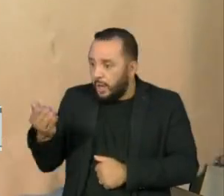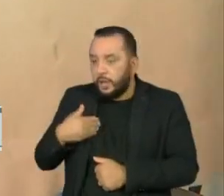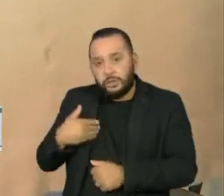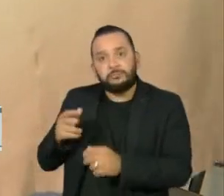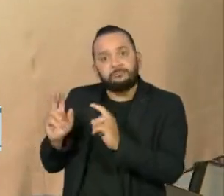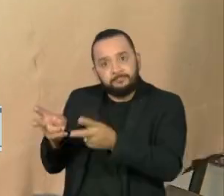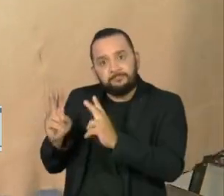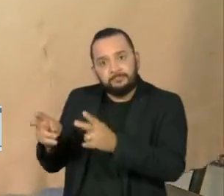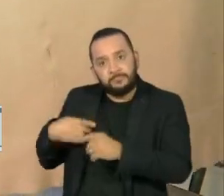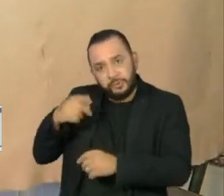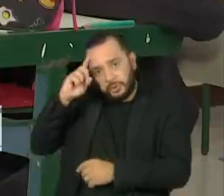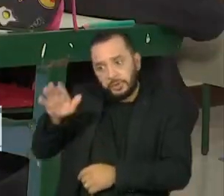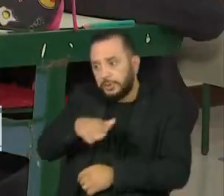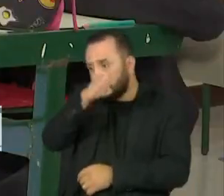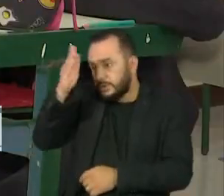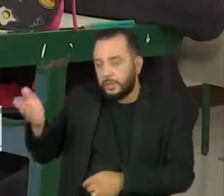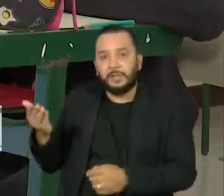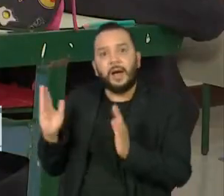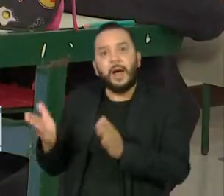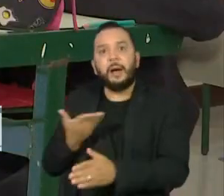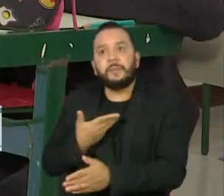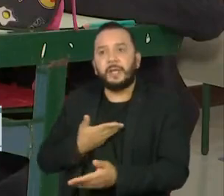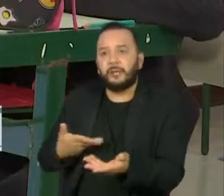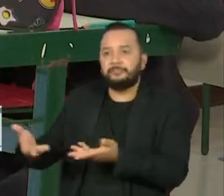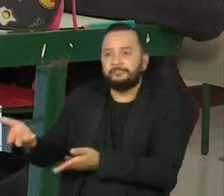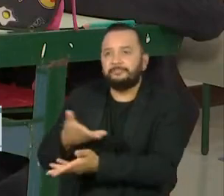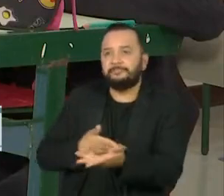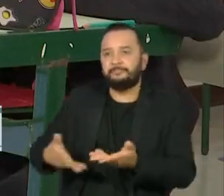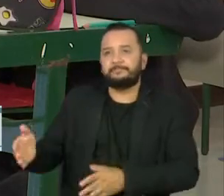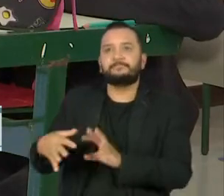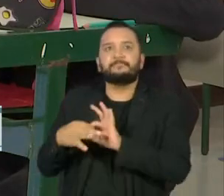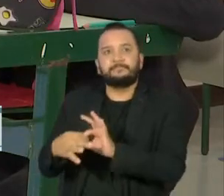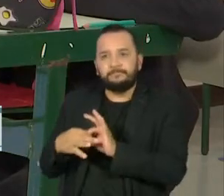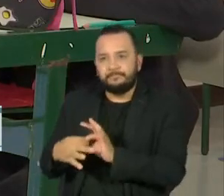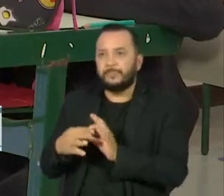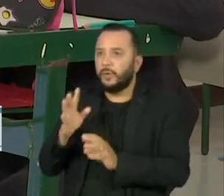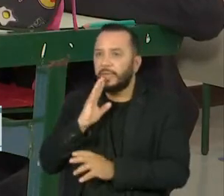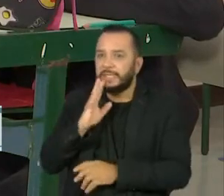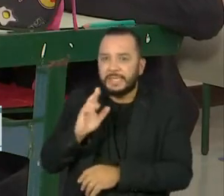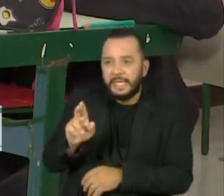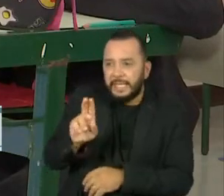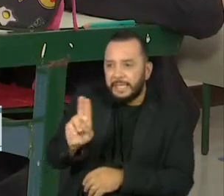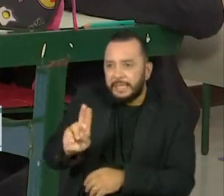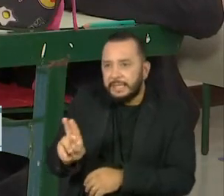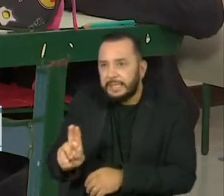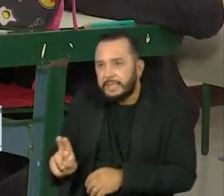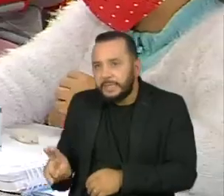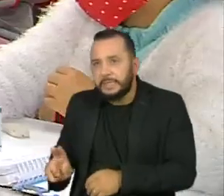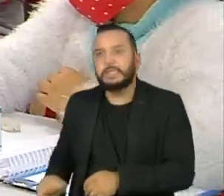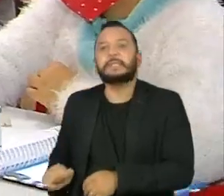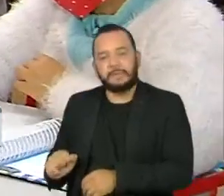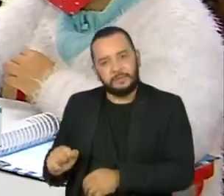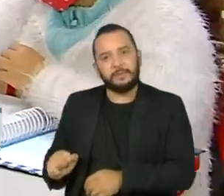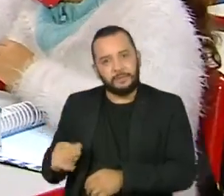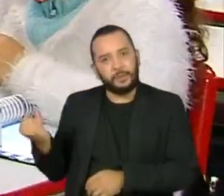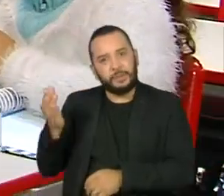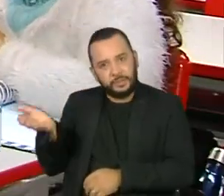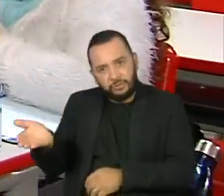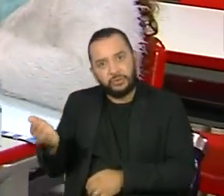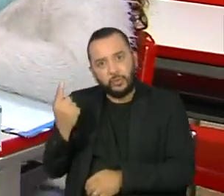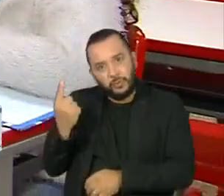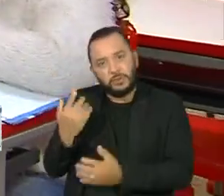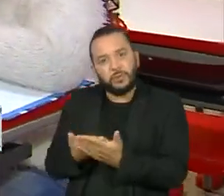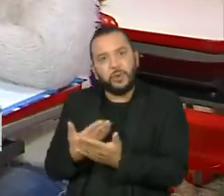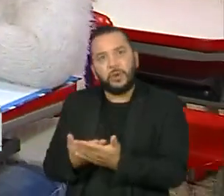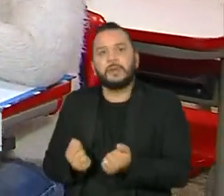seja, conhecer seus colegas, conhecer seus alunos por nome, muito desafiadoras. A adesão à nova